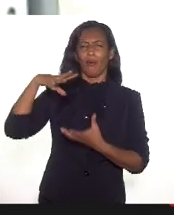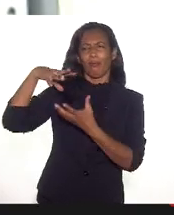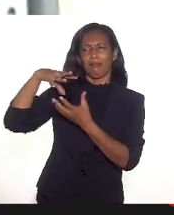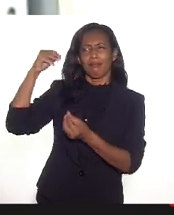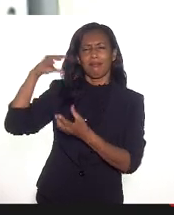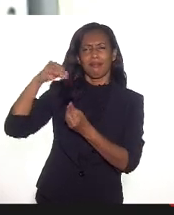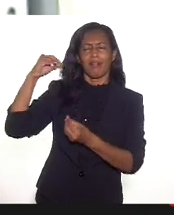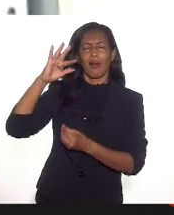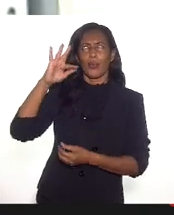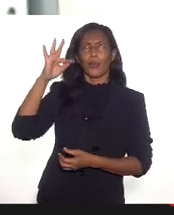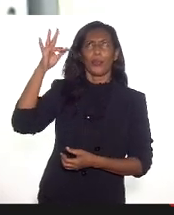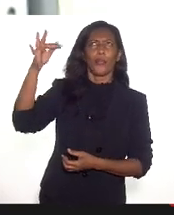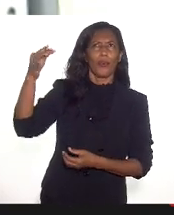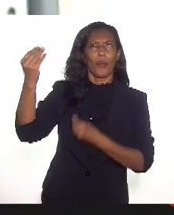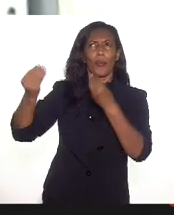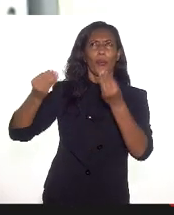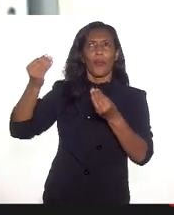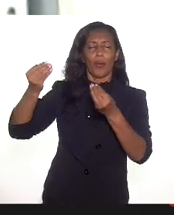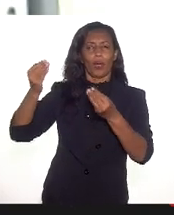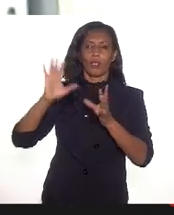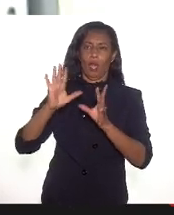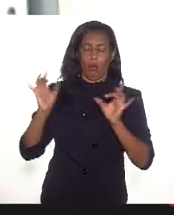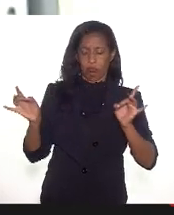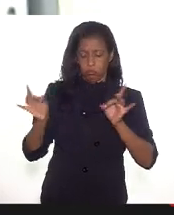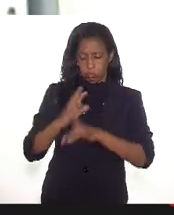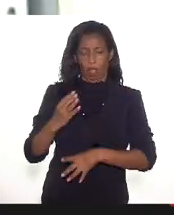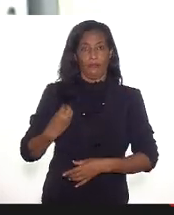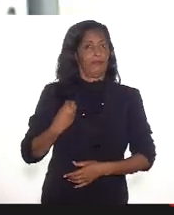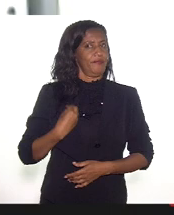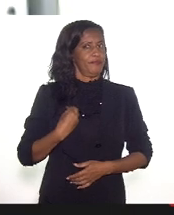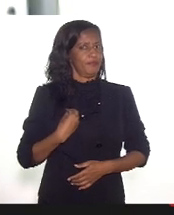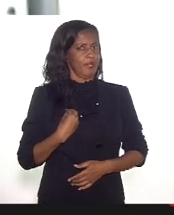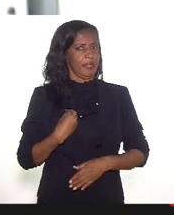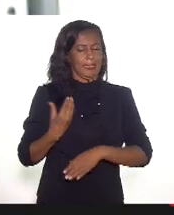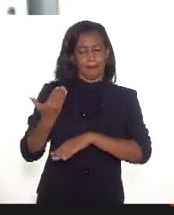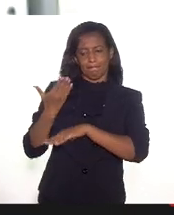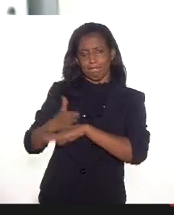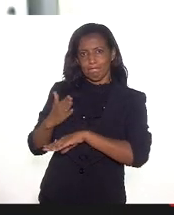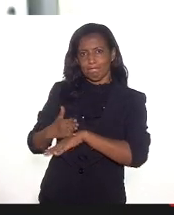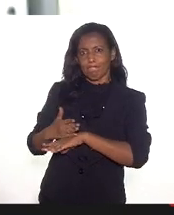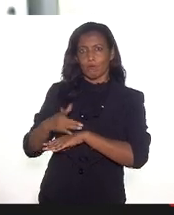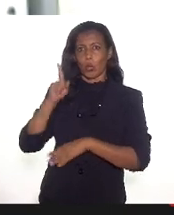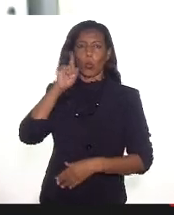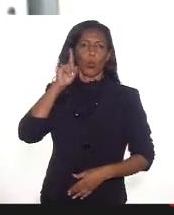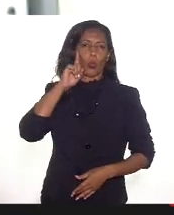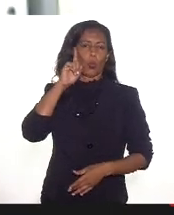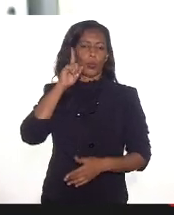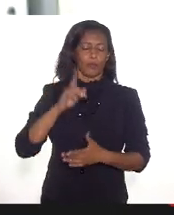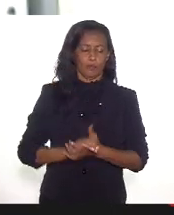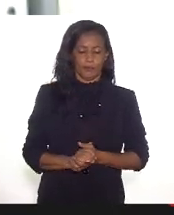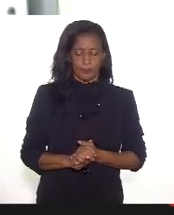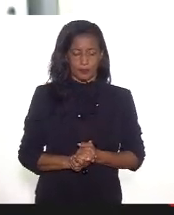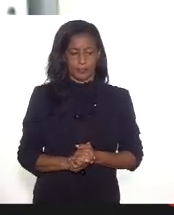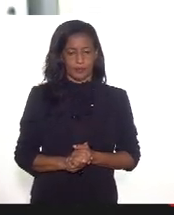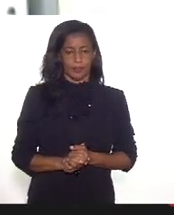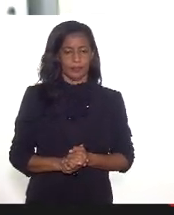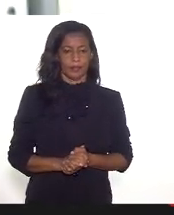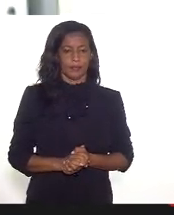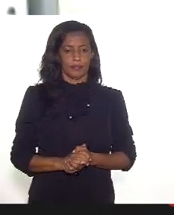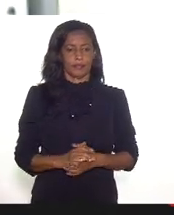pensar um futuro na concretude das nossas vidas, das nossas práticas cotidianas. de outro modo,